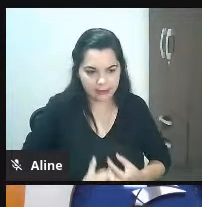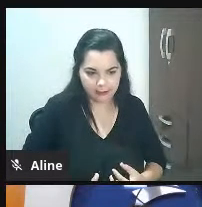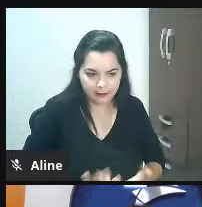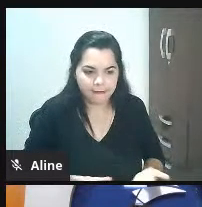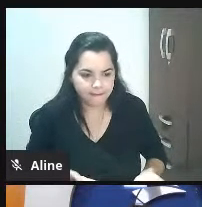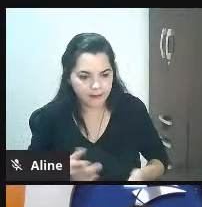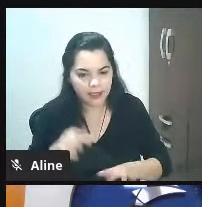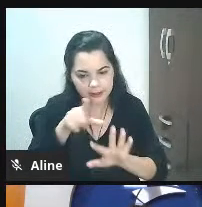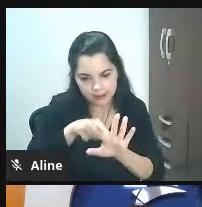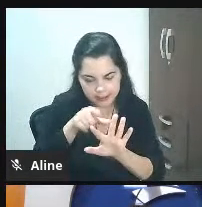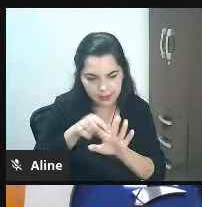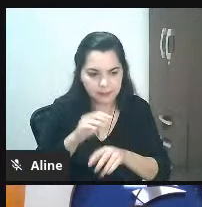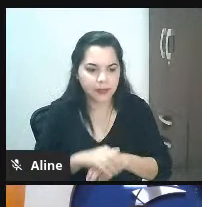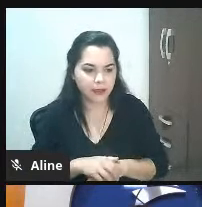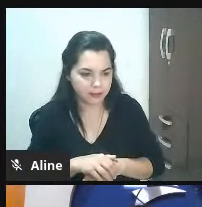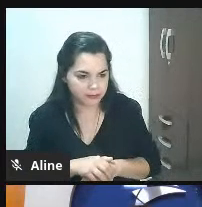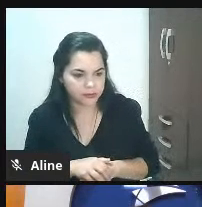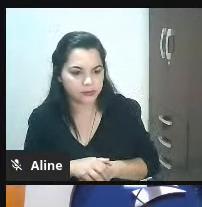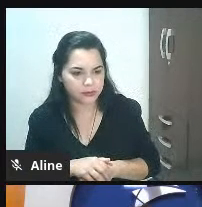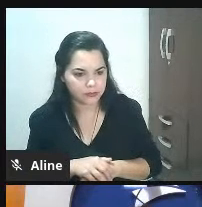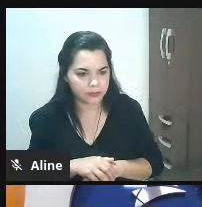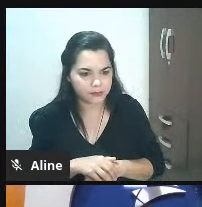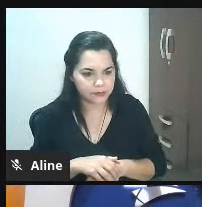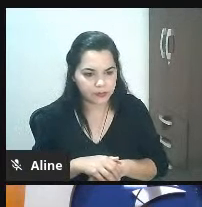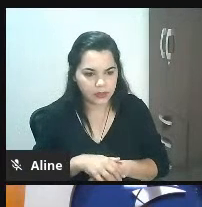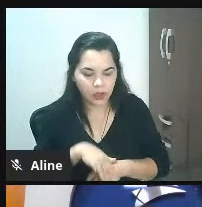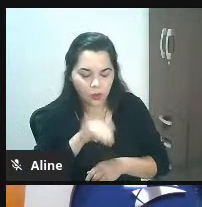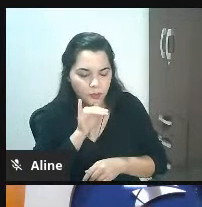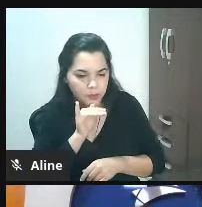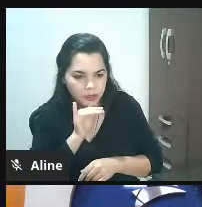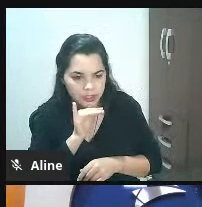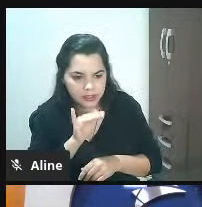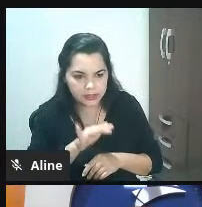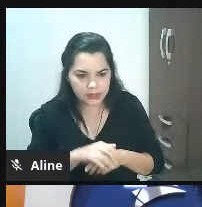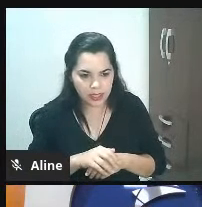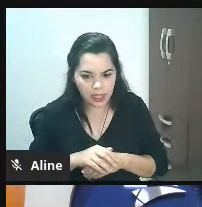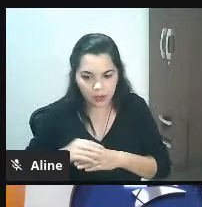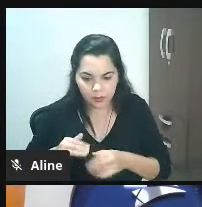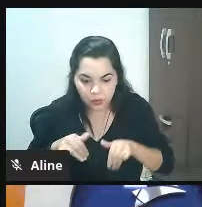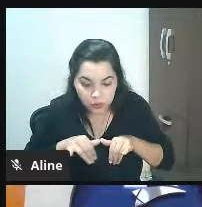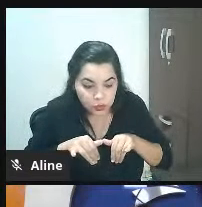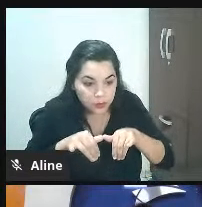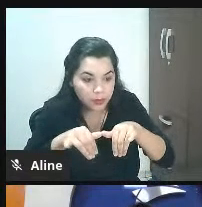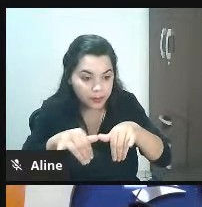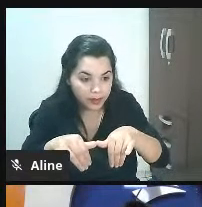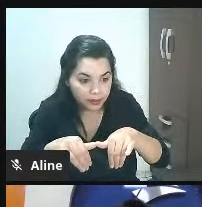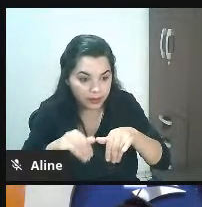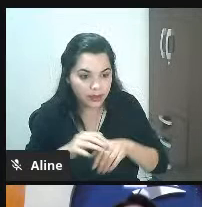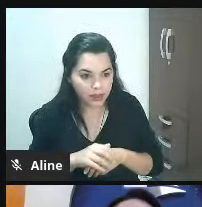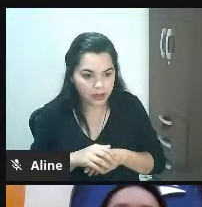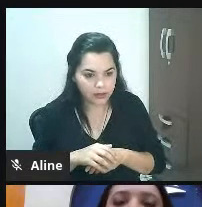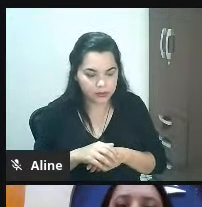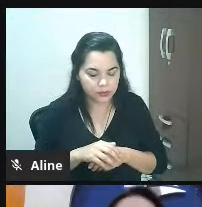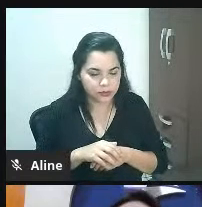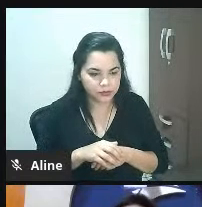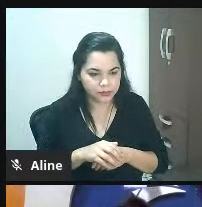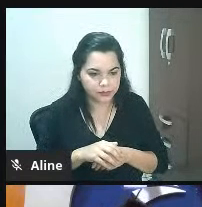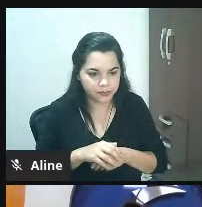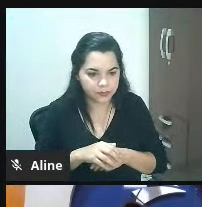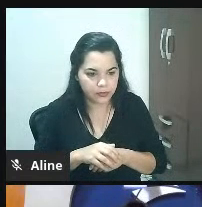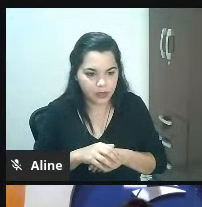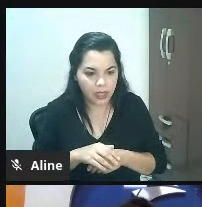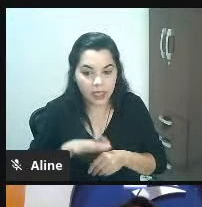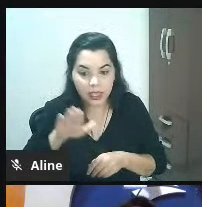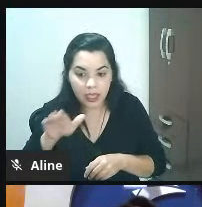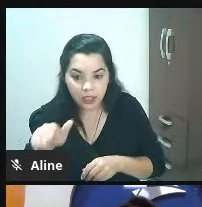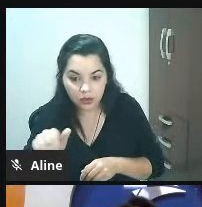associações que vocês podem começar por exemplo você já chegou num supermercado e você foi pegar por exemplo a salsicha